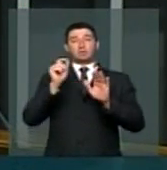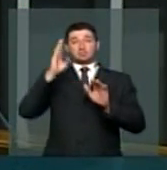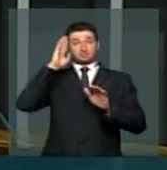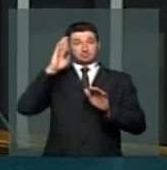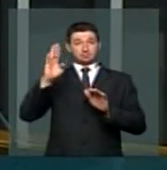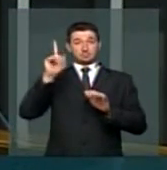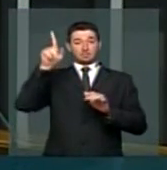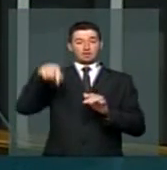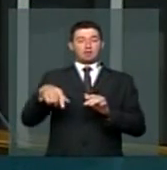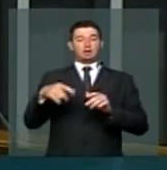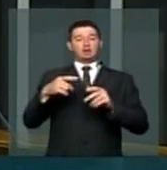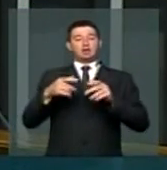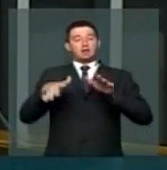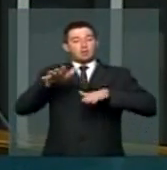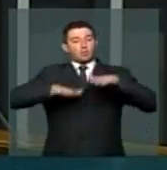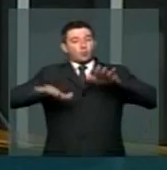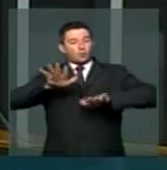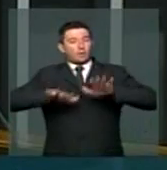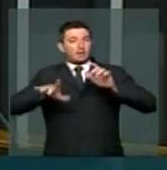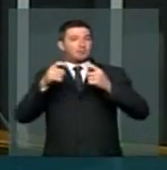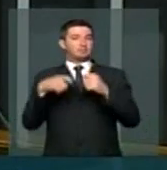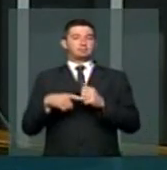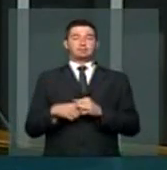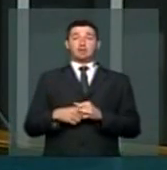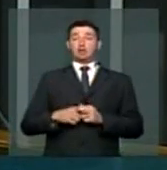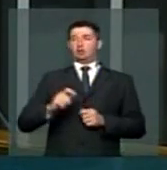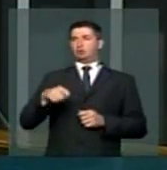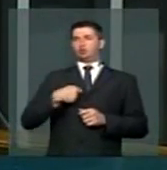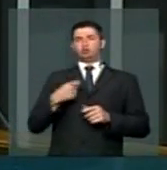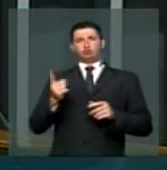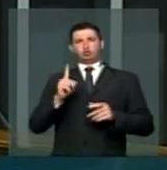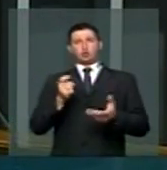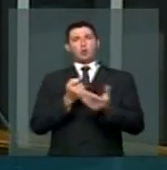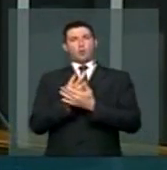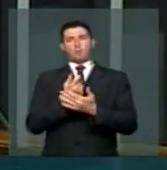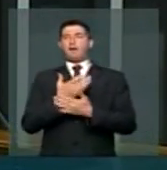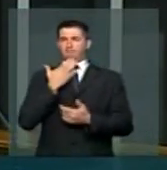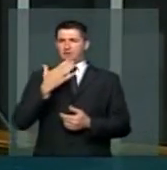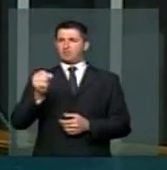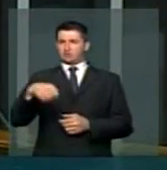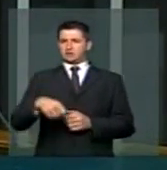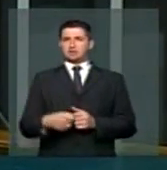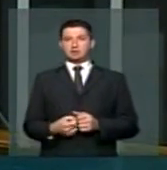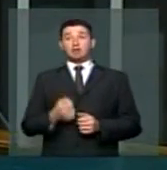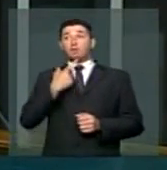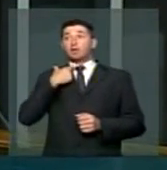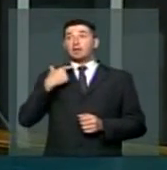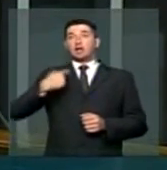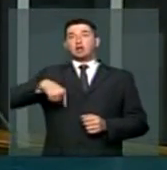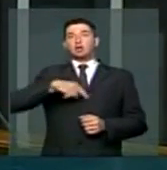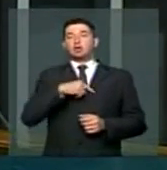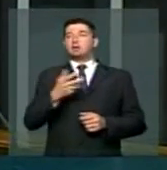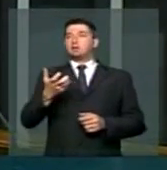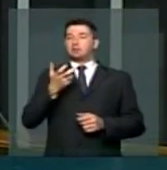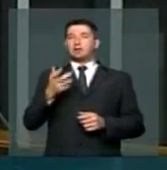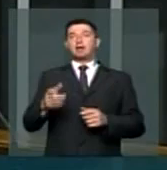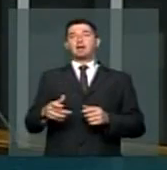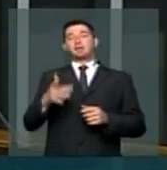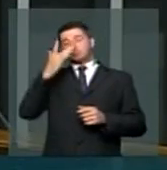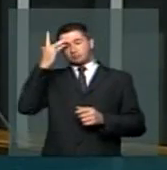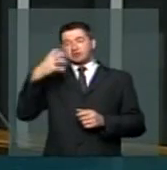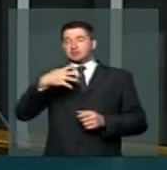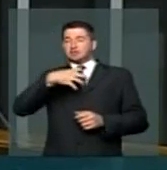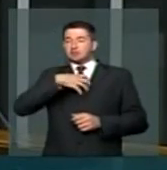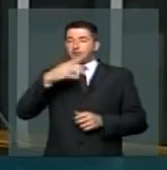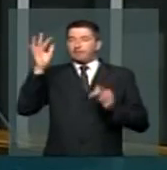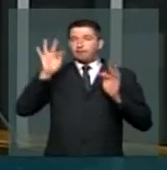cenário de cautela. Eu não sou contra o consumo. É nosso desejo que a prosperidade chegue a